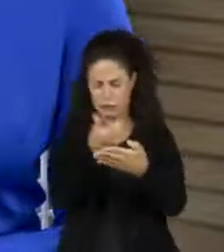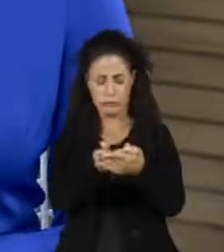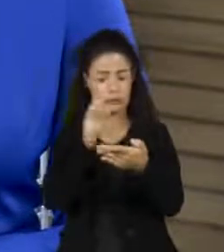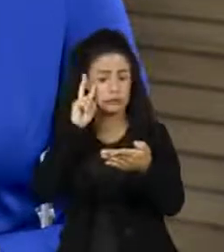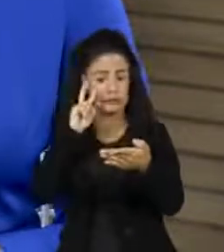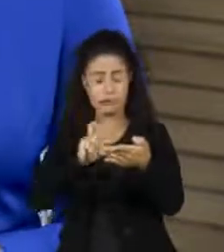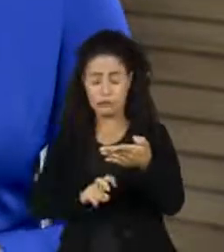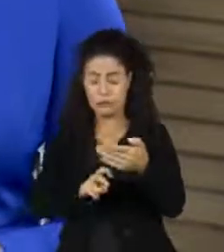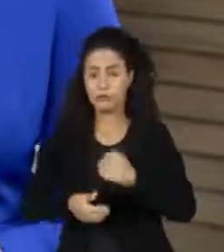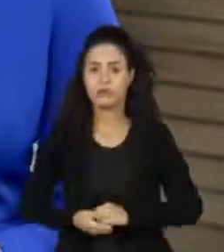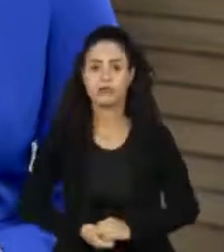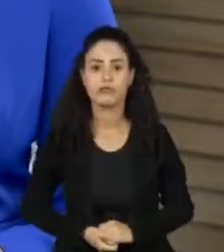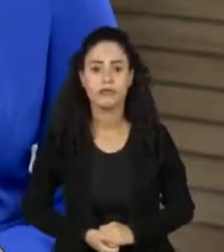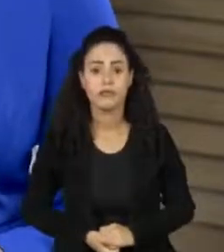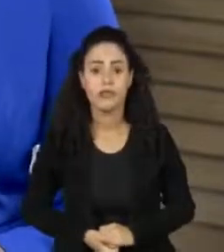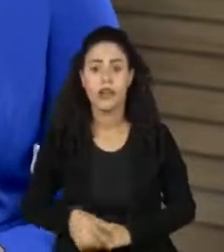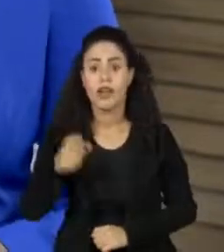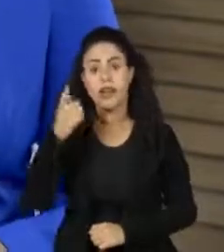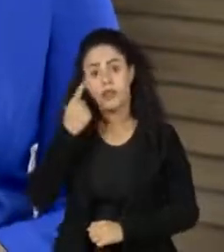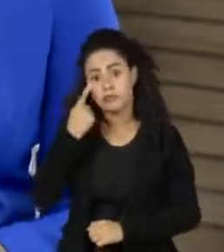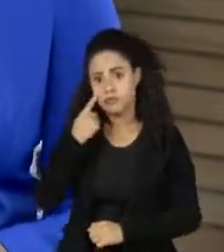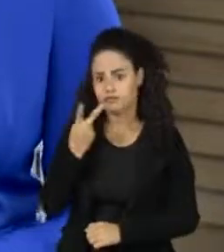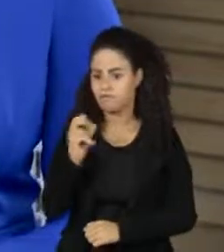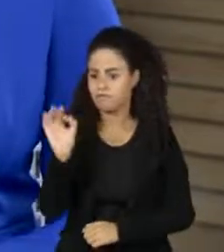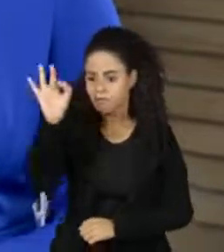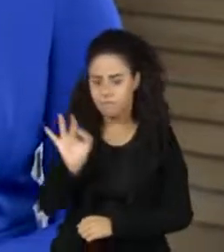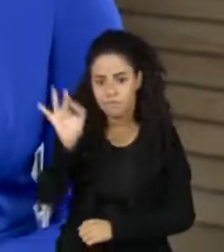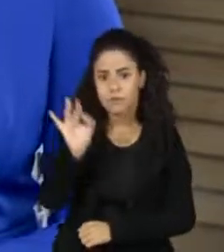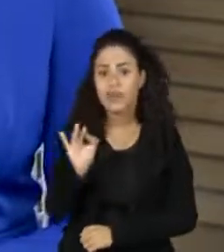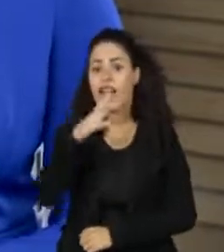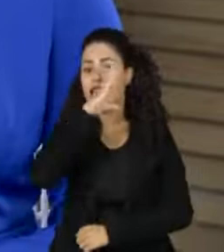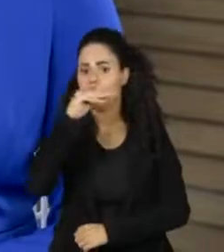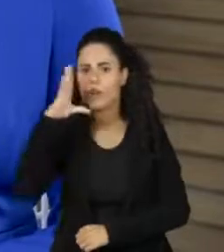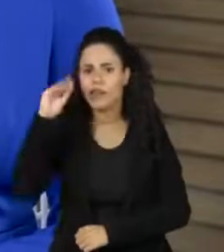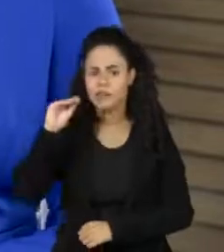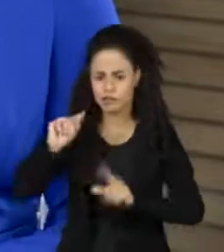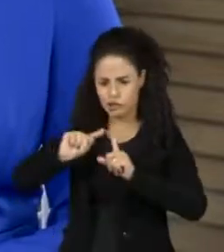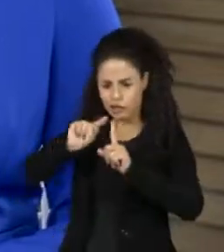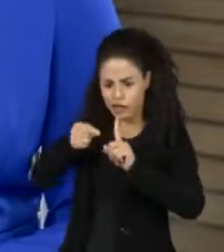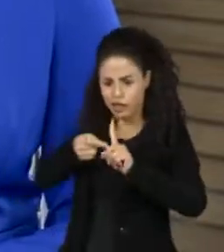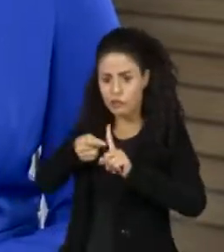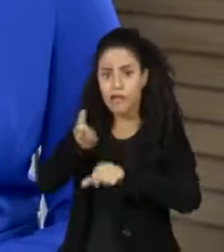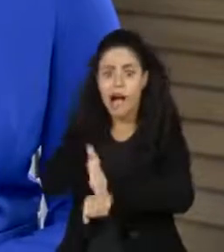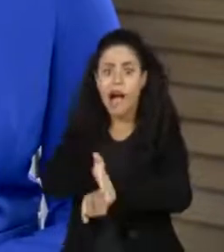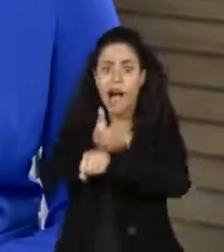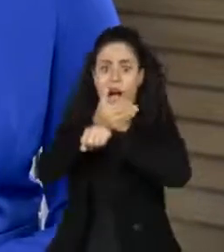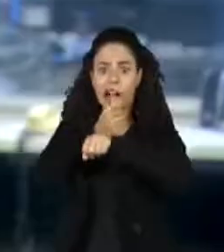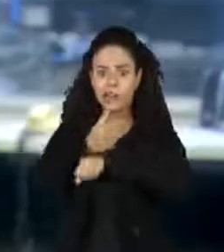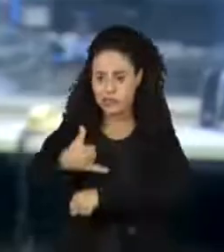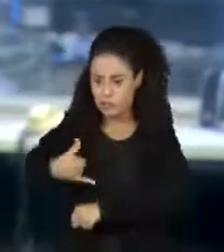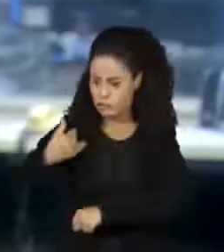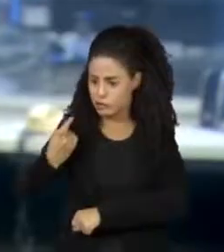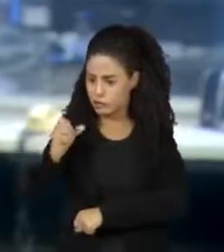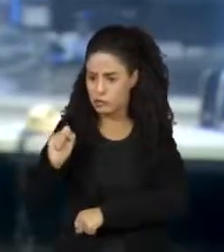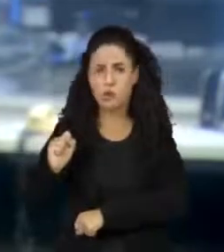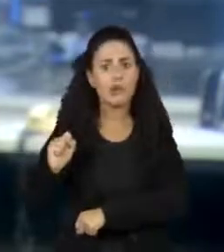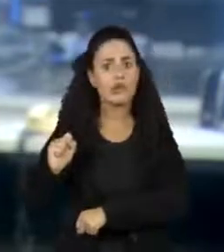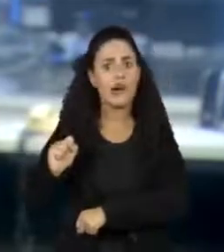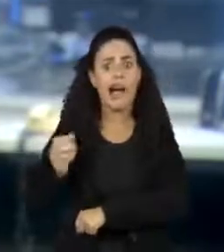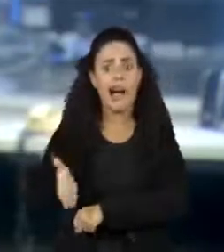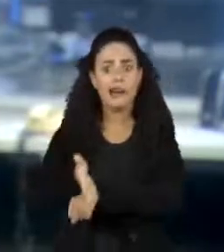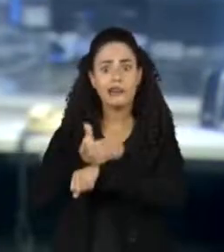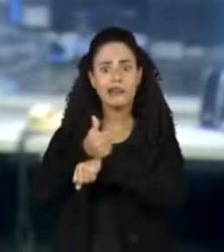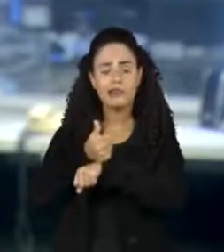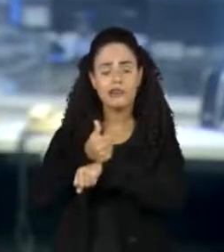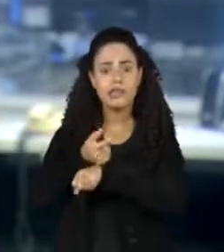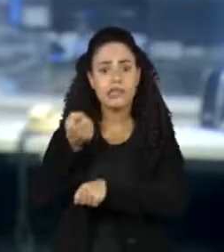Quase 20% das adolescentes, gestantes, voltam a engravidar antes da fase adulta. É o que revela o